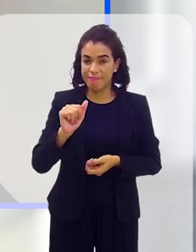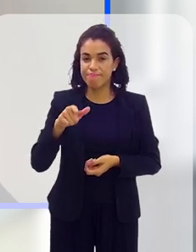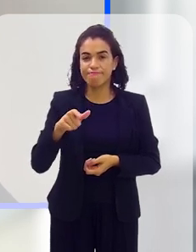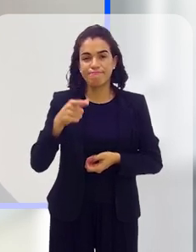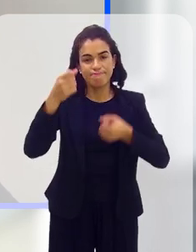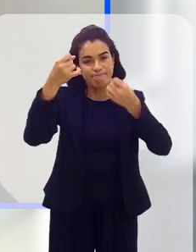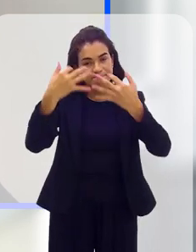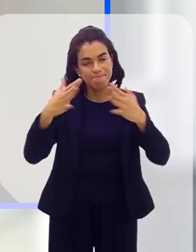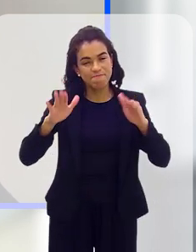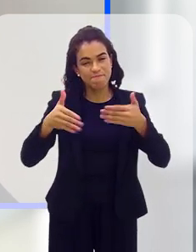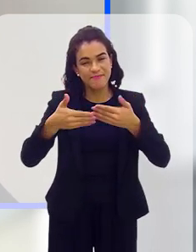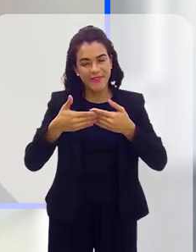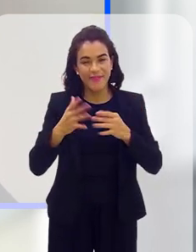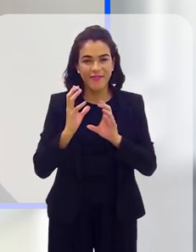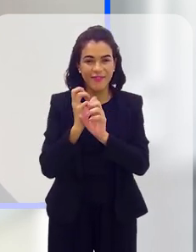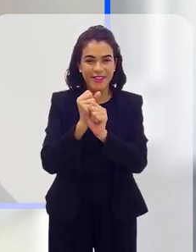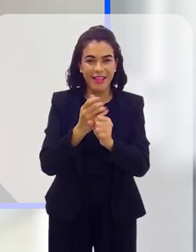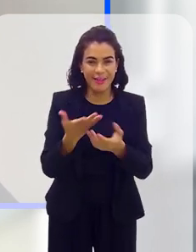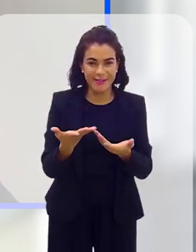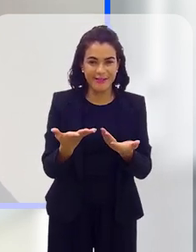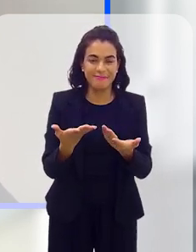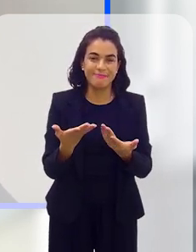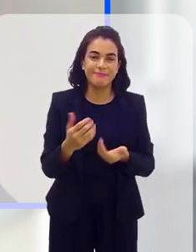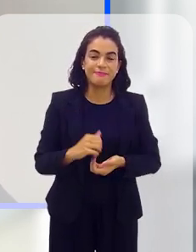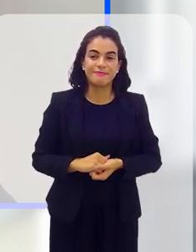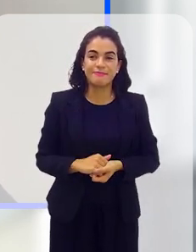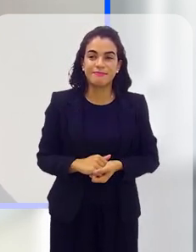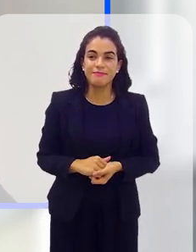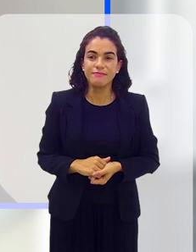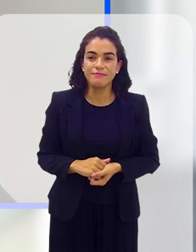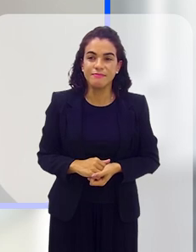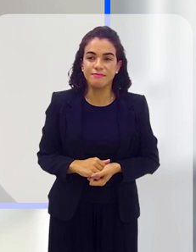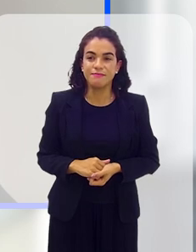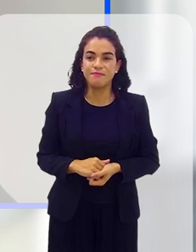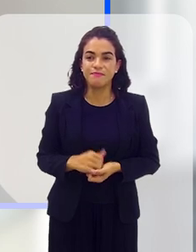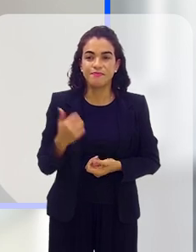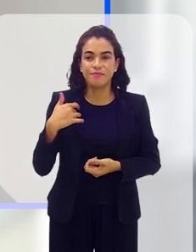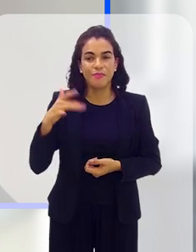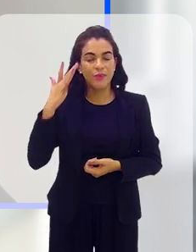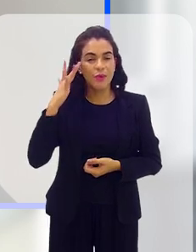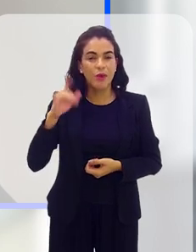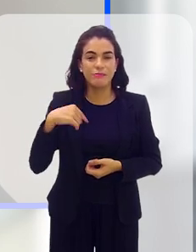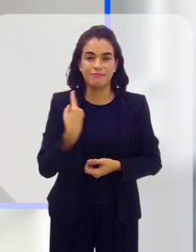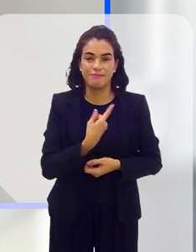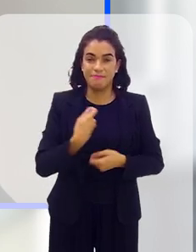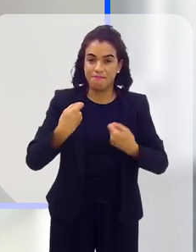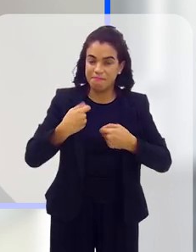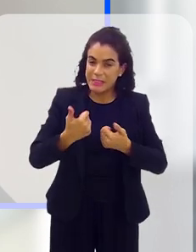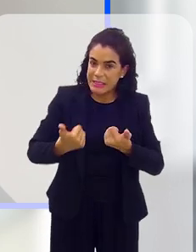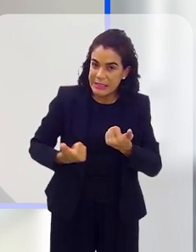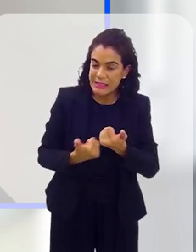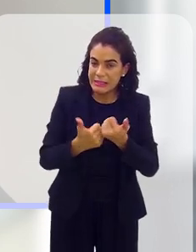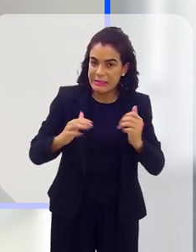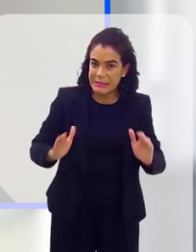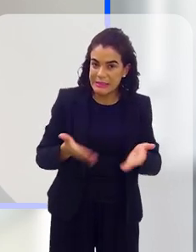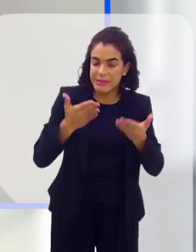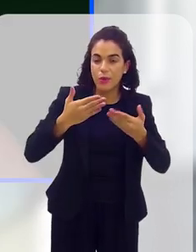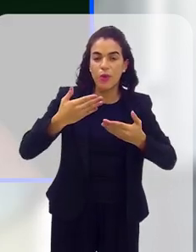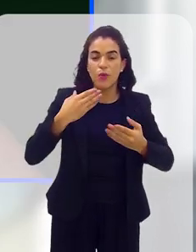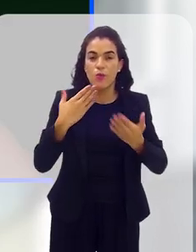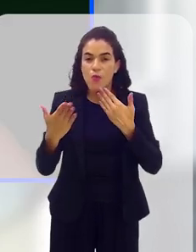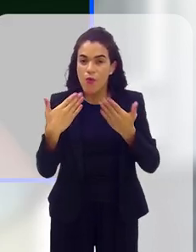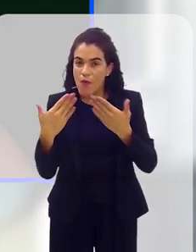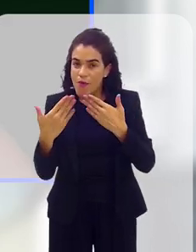Fernanda, você, por favor, suas considerações finais, alguma sugestão para dar? Eu acho que a gente precisa